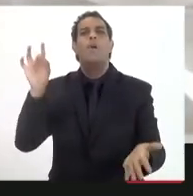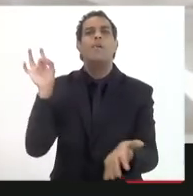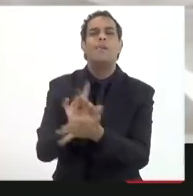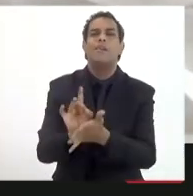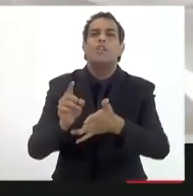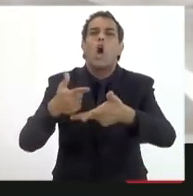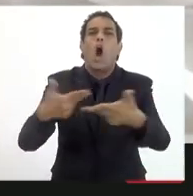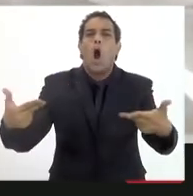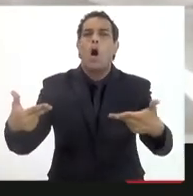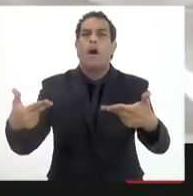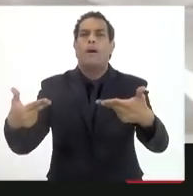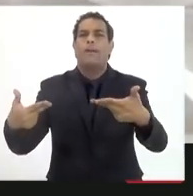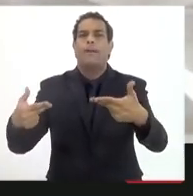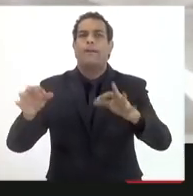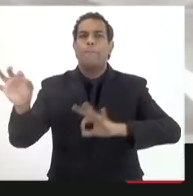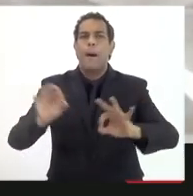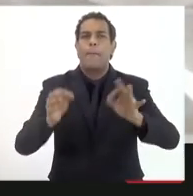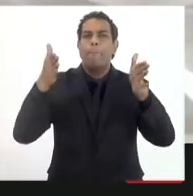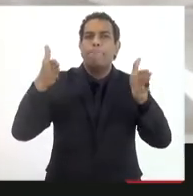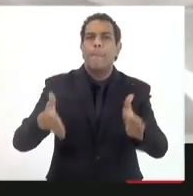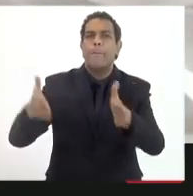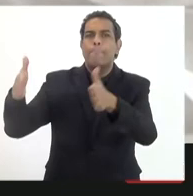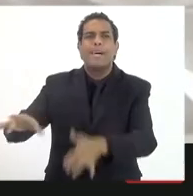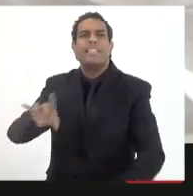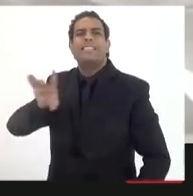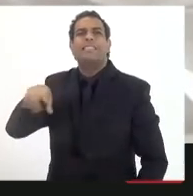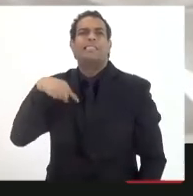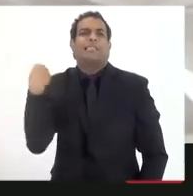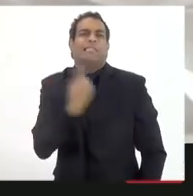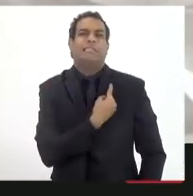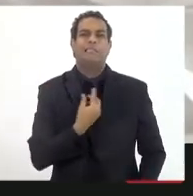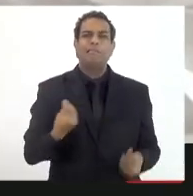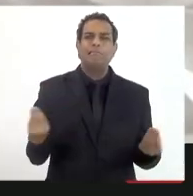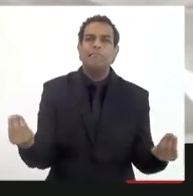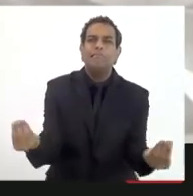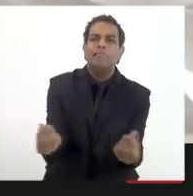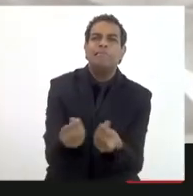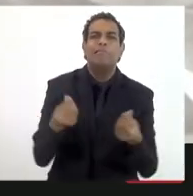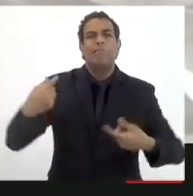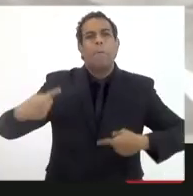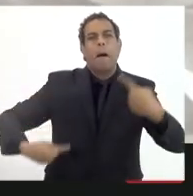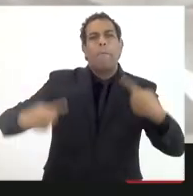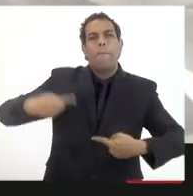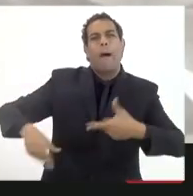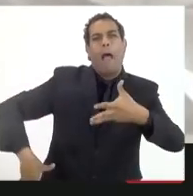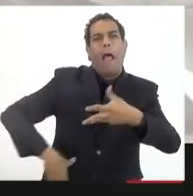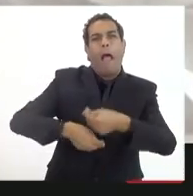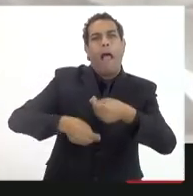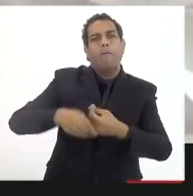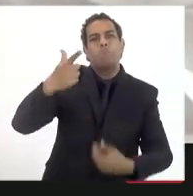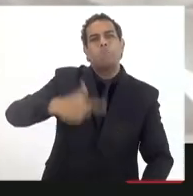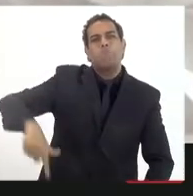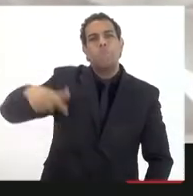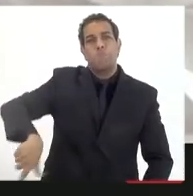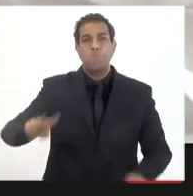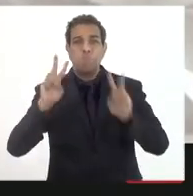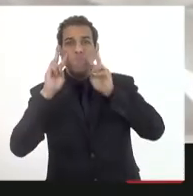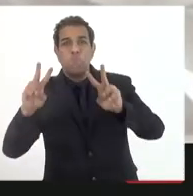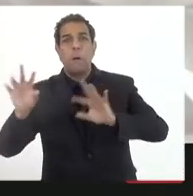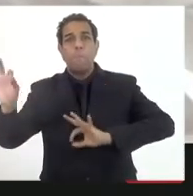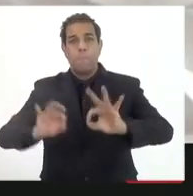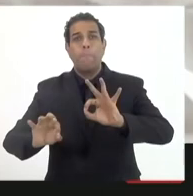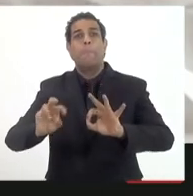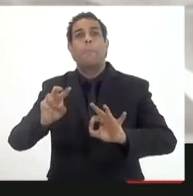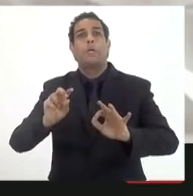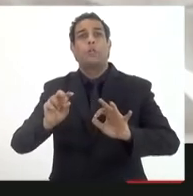algo estruturante e não que a gente ficasse aqui construindo, mas que esse planejamento estratégico